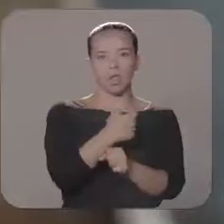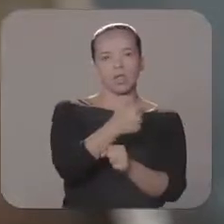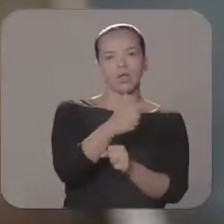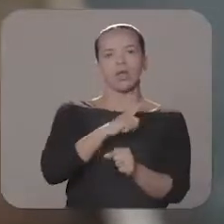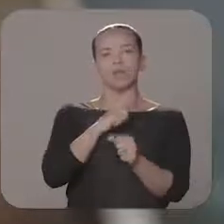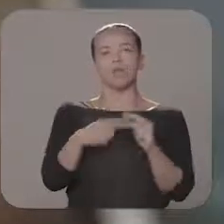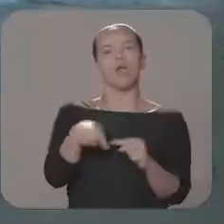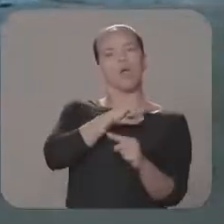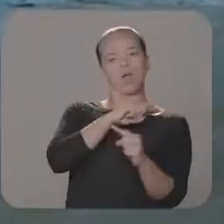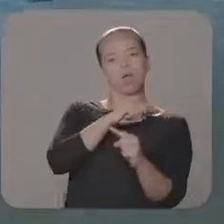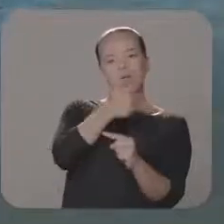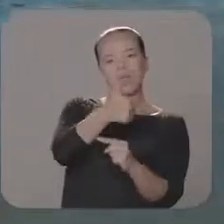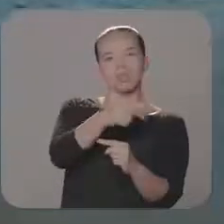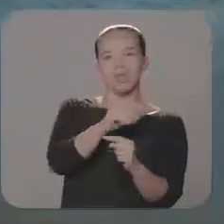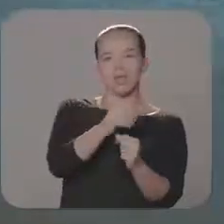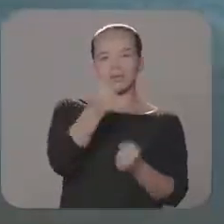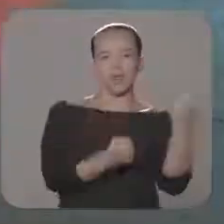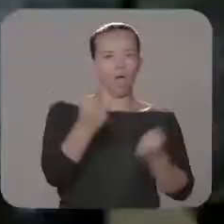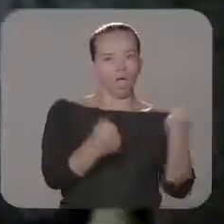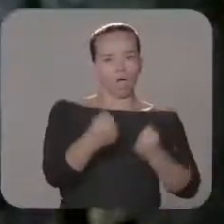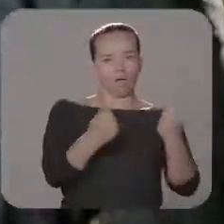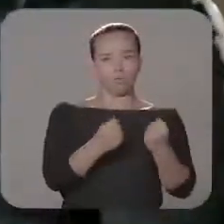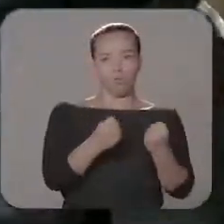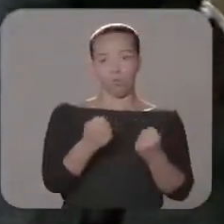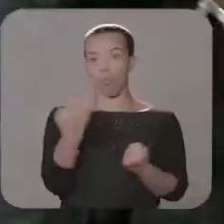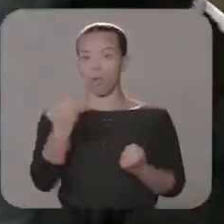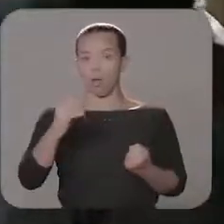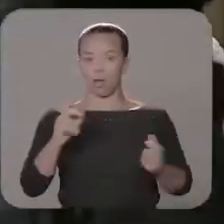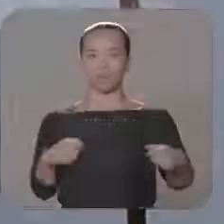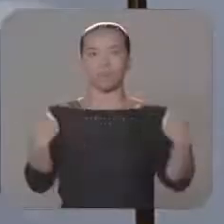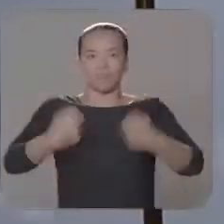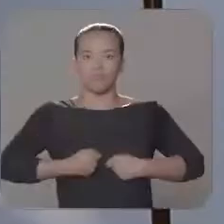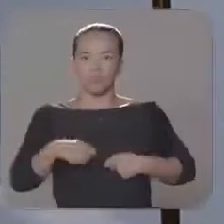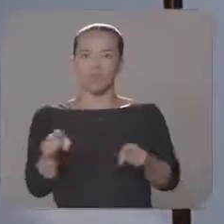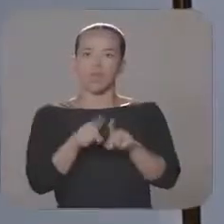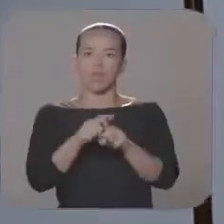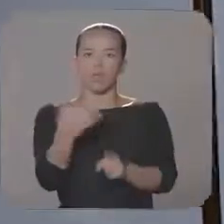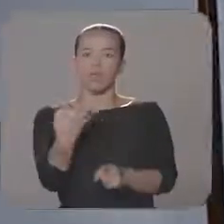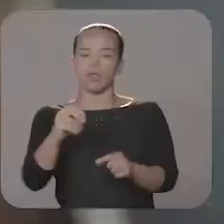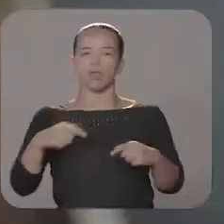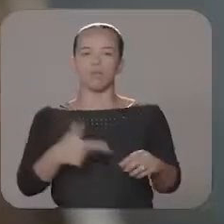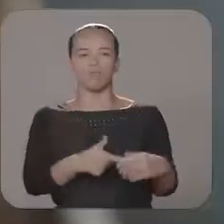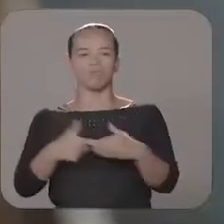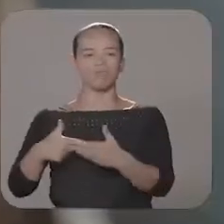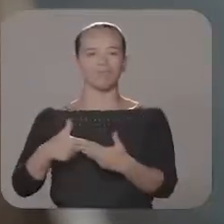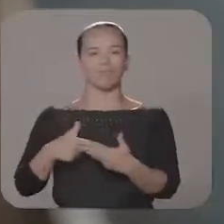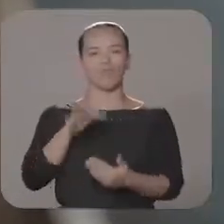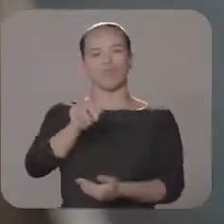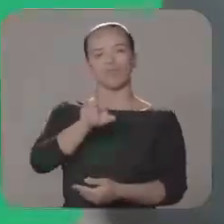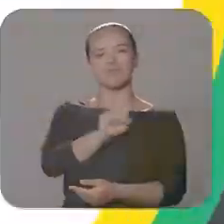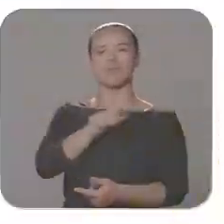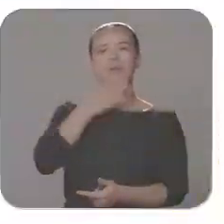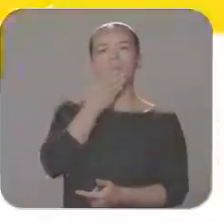10 viaturas, governo do governo do Reinaldo Zambu, 10 viaturas, 3 blazers, 40 coletes balísticos e mais 40 fuzis 556. Isso dá um ânimo maior